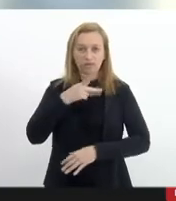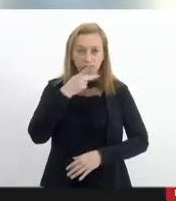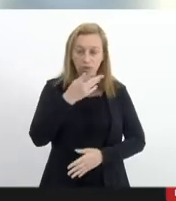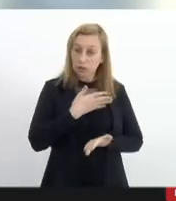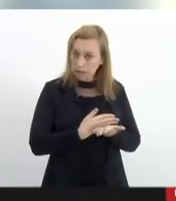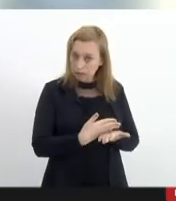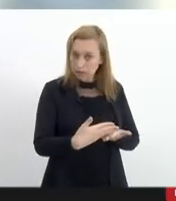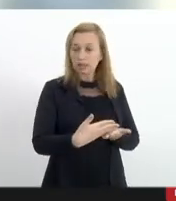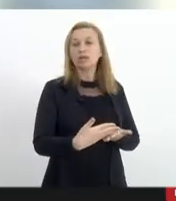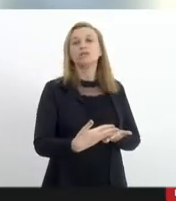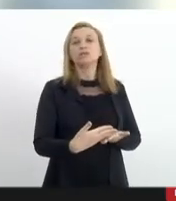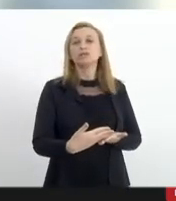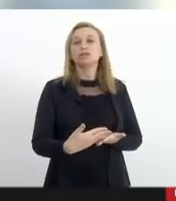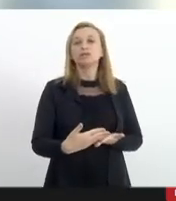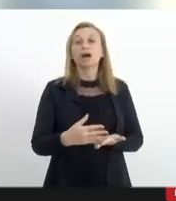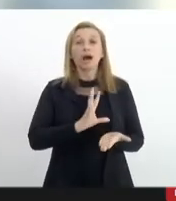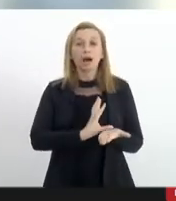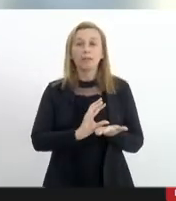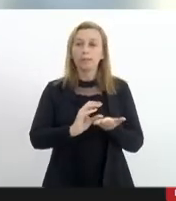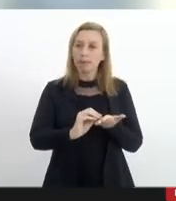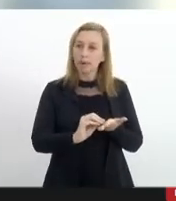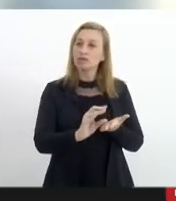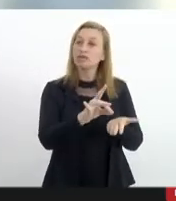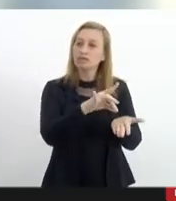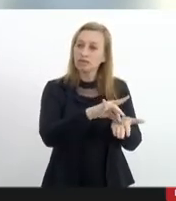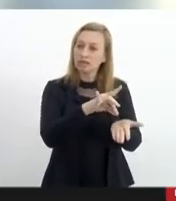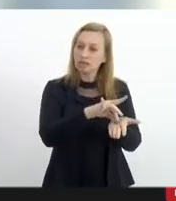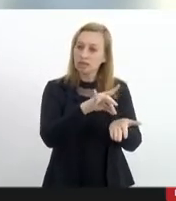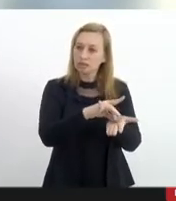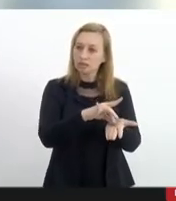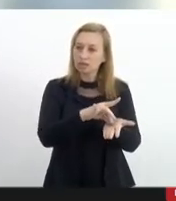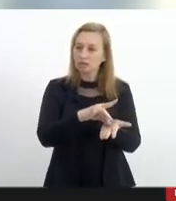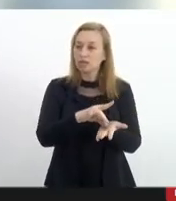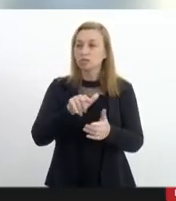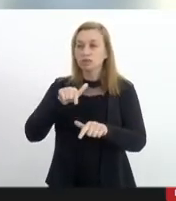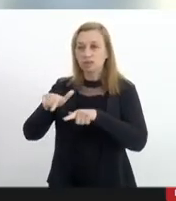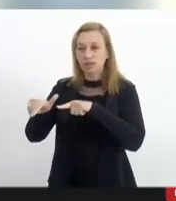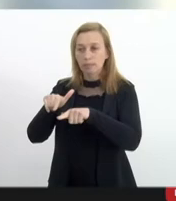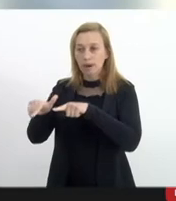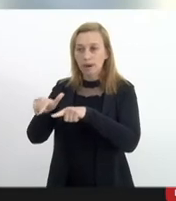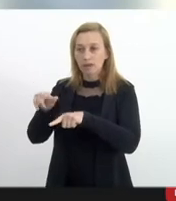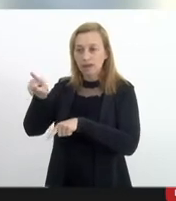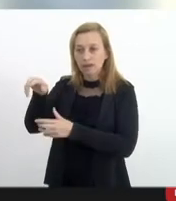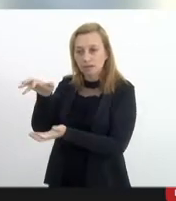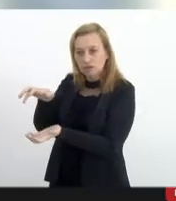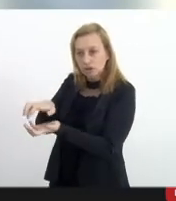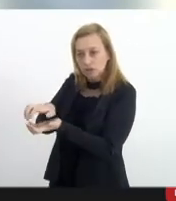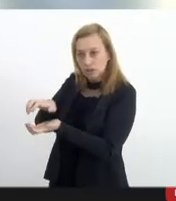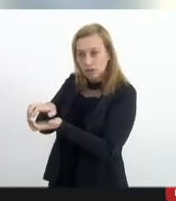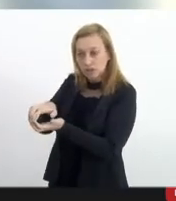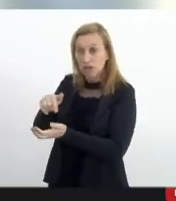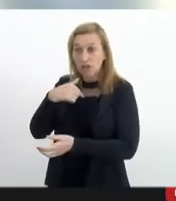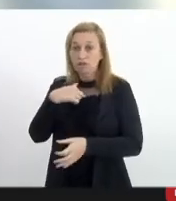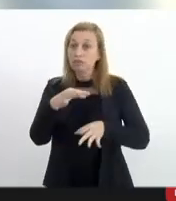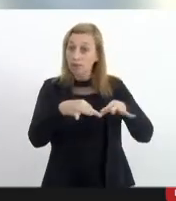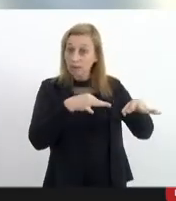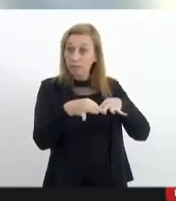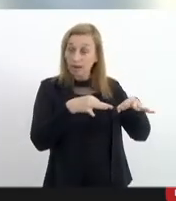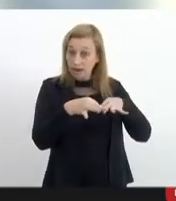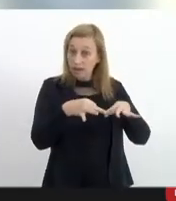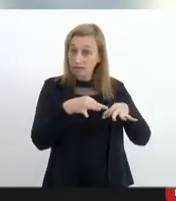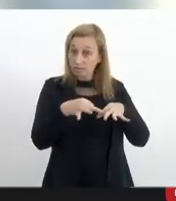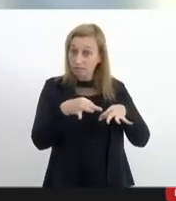inicialmente a pauta seria realmente sobre a operação do Jacarezinho eu estava aqui preparado para isso